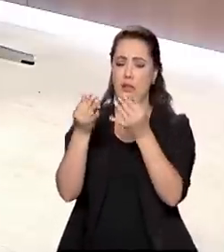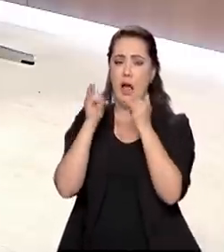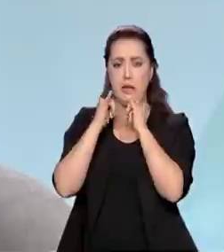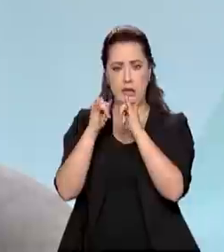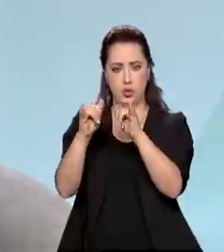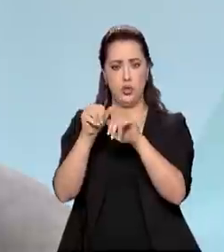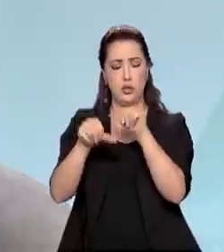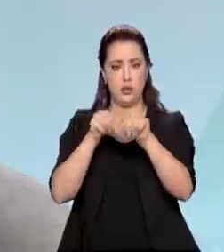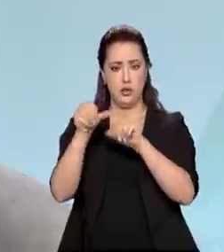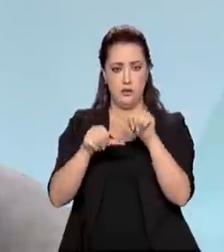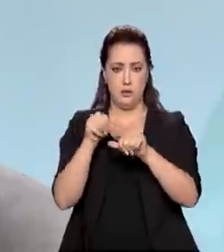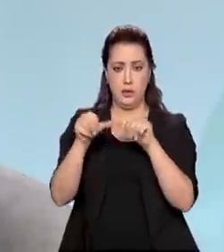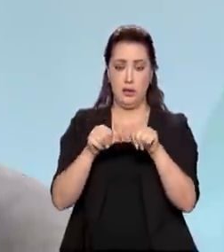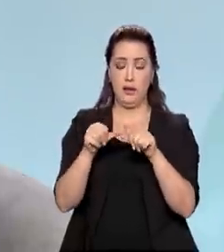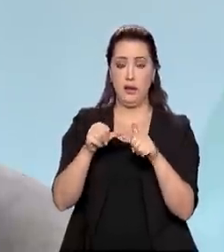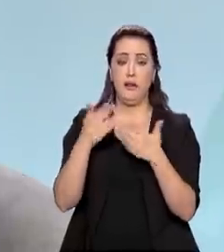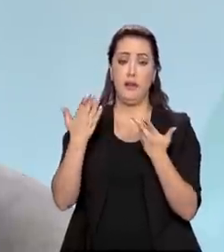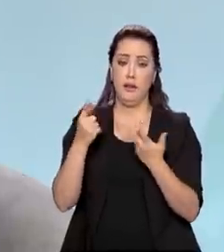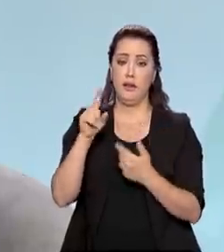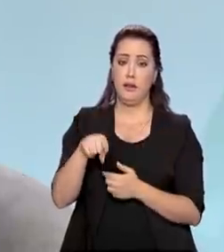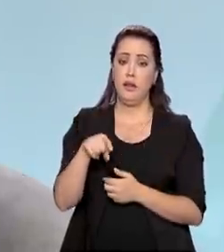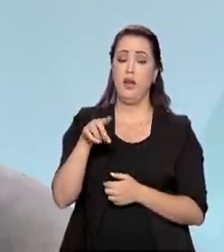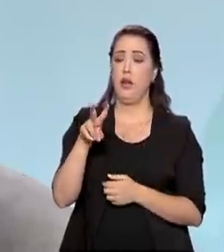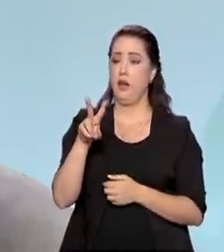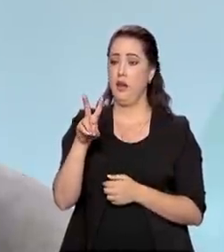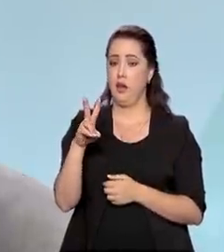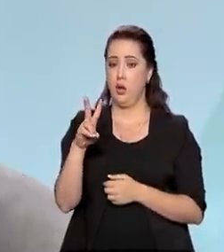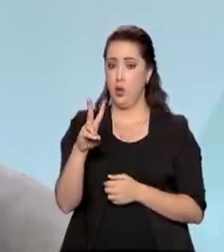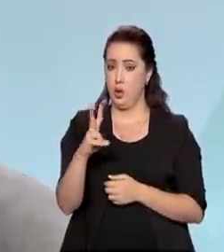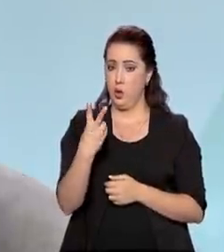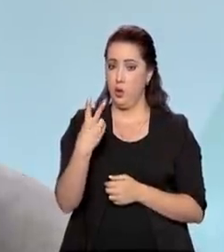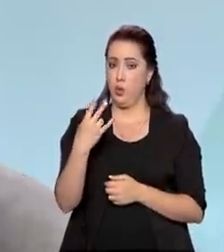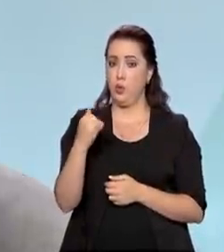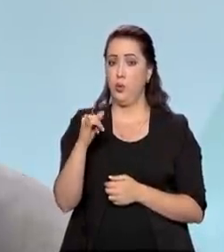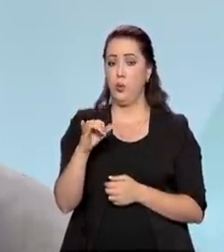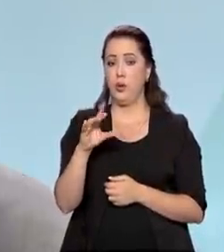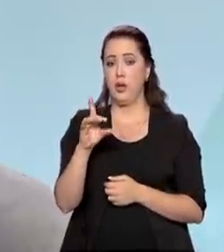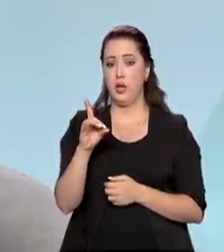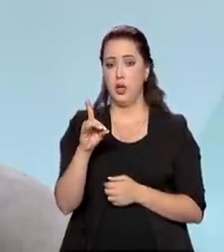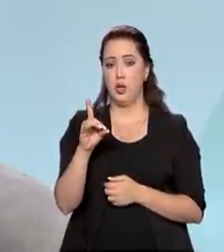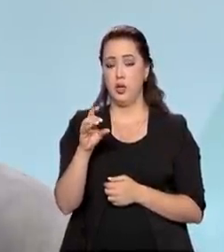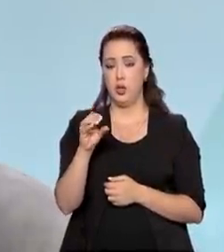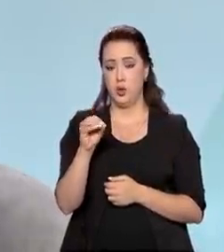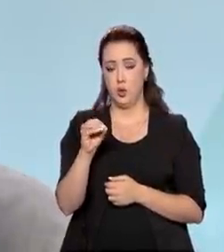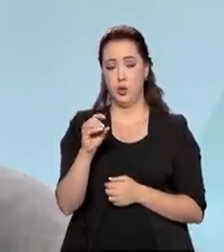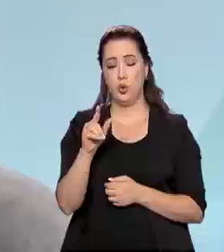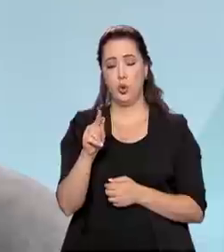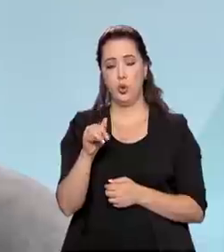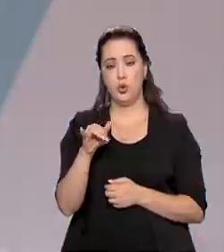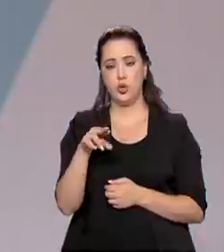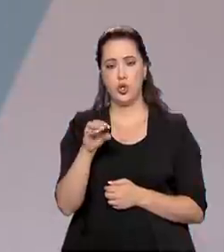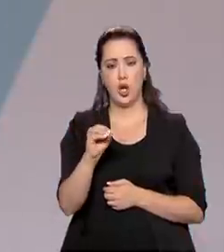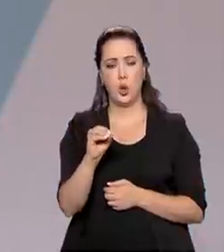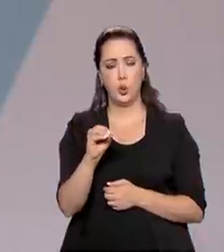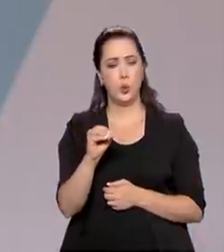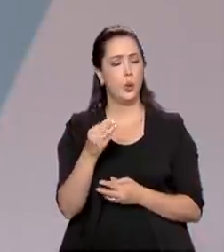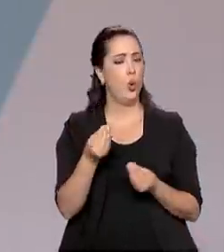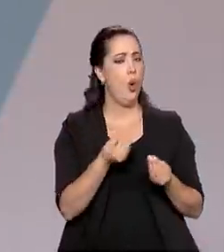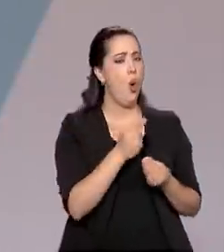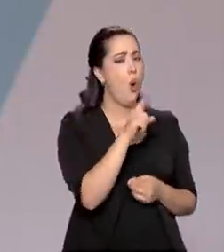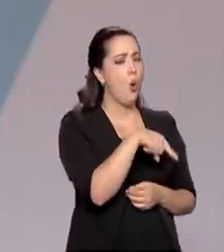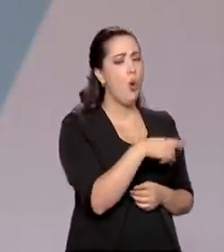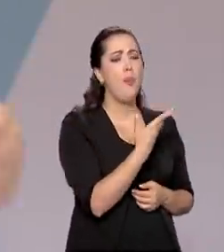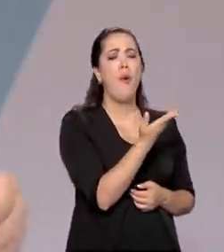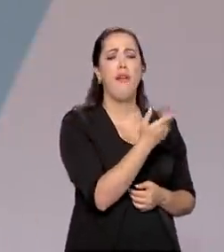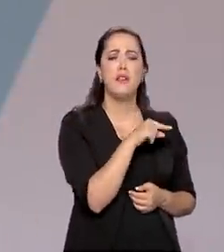renovável, que é o hidrogênio. E o Brasil tem um potencial imenso de produção de hidrogênio verde. Como é é esse hidrogênio verde? Eu fiquei